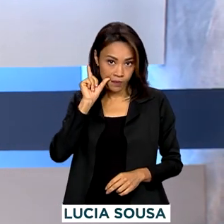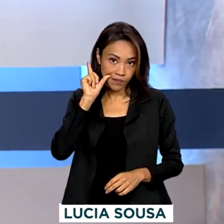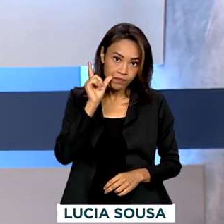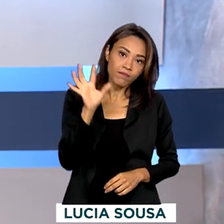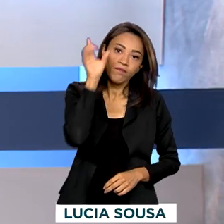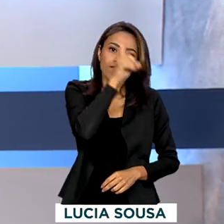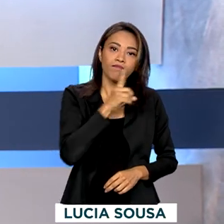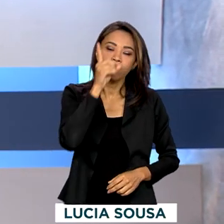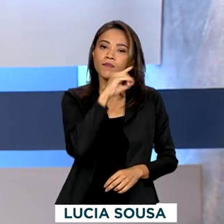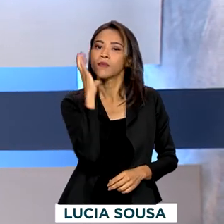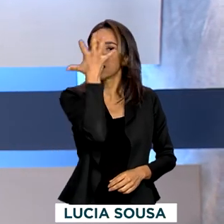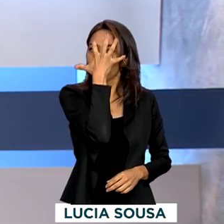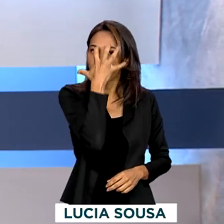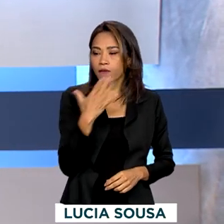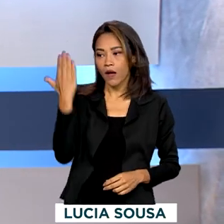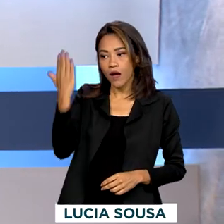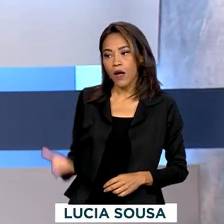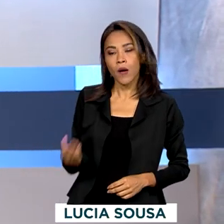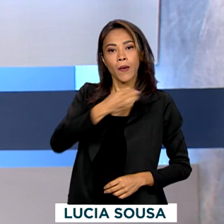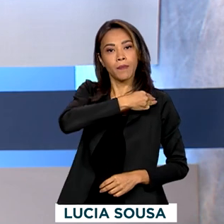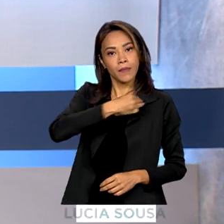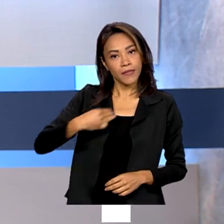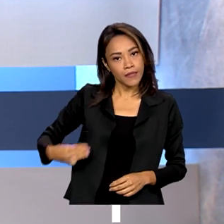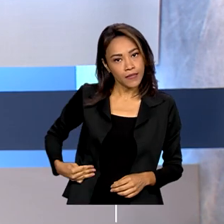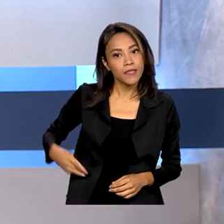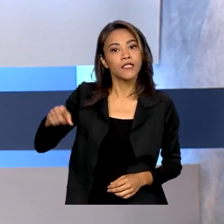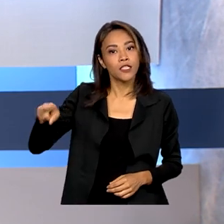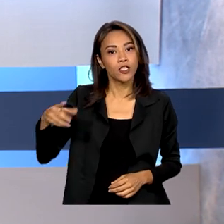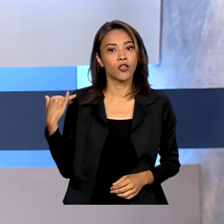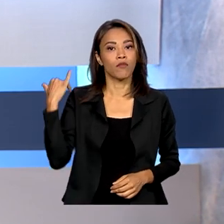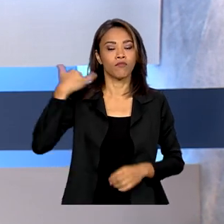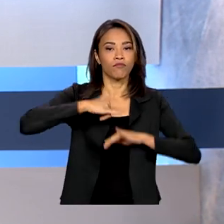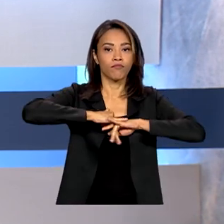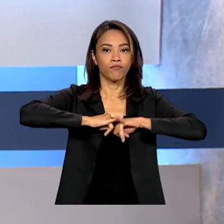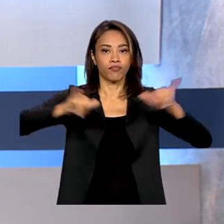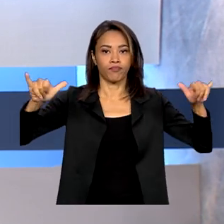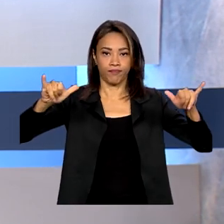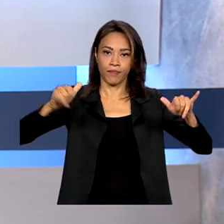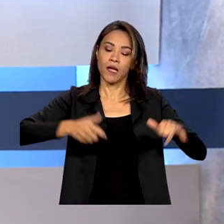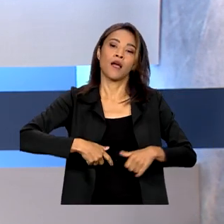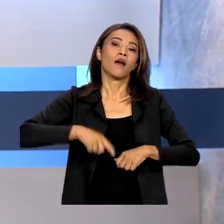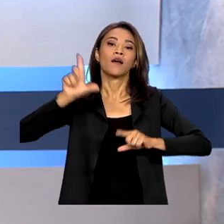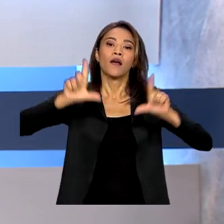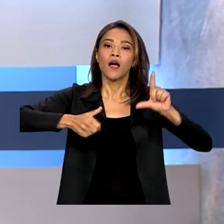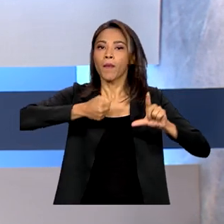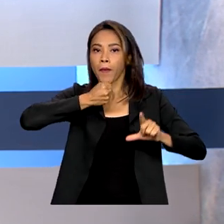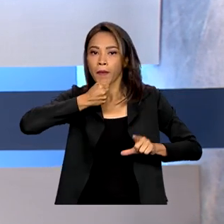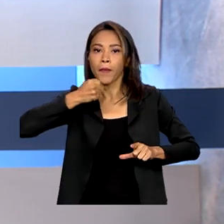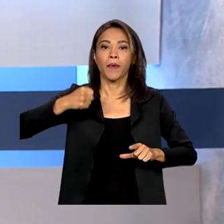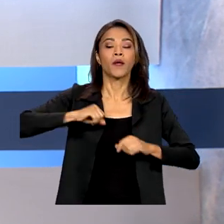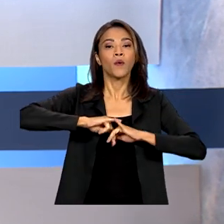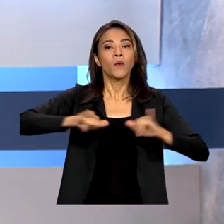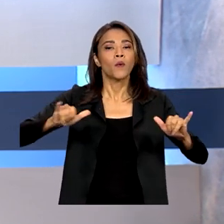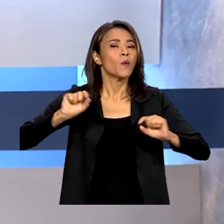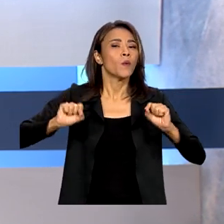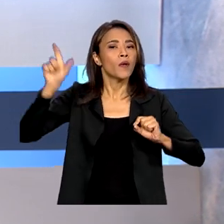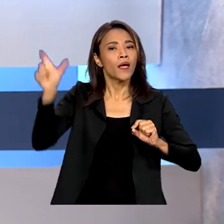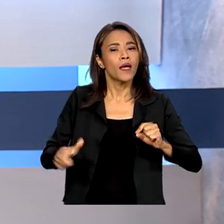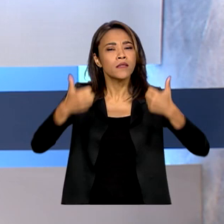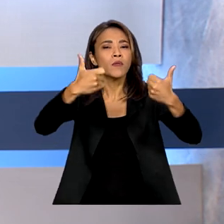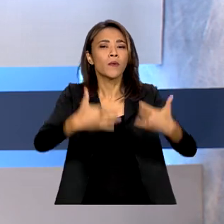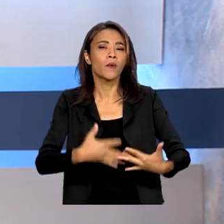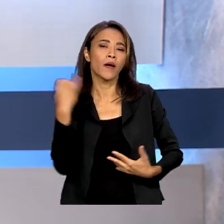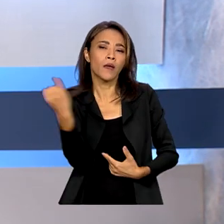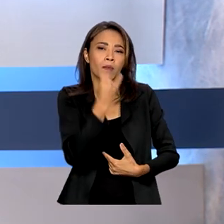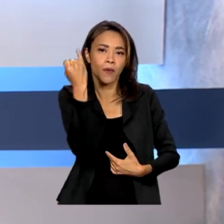carnaval, a ministra Margarete Menezes fez uma declaração à imprensa e falou sobre a importância da recliação do